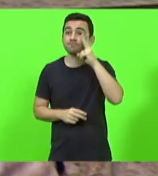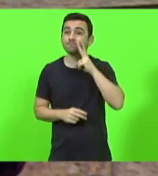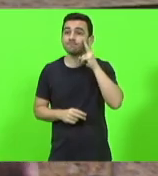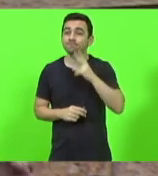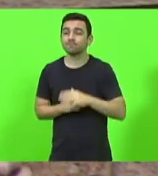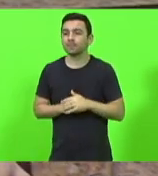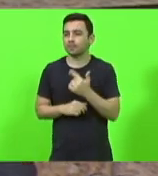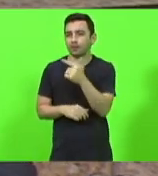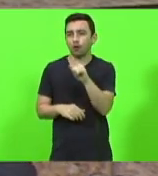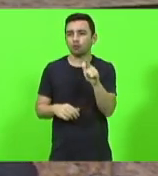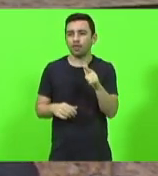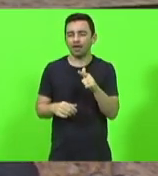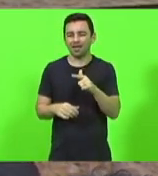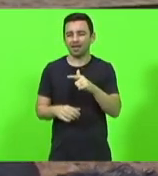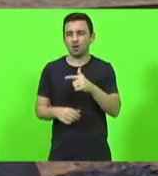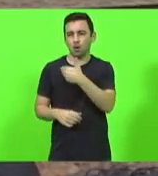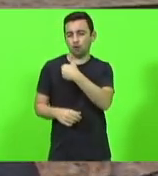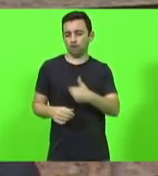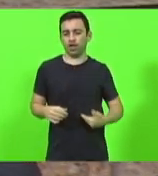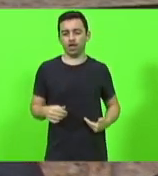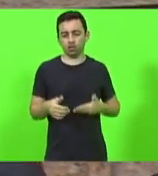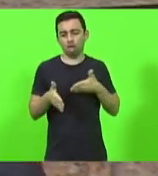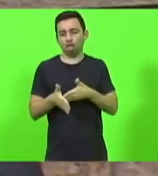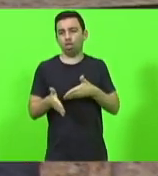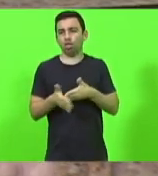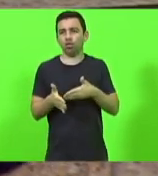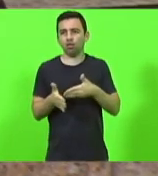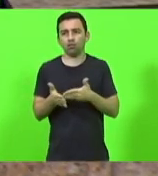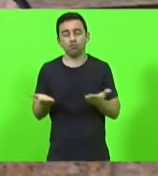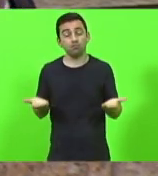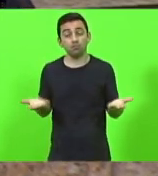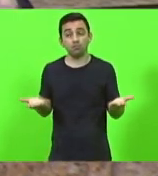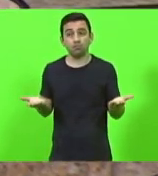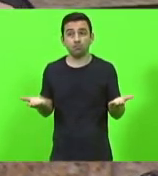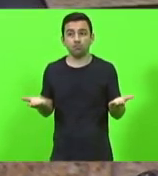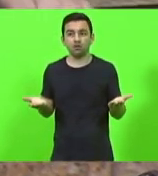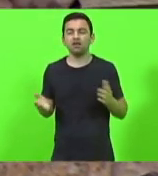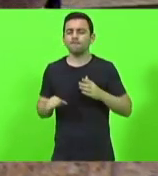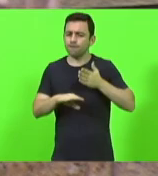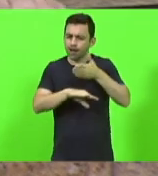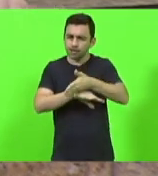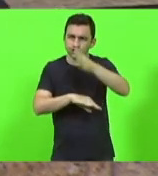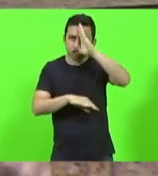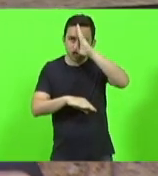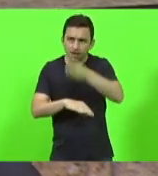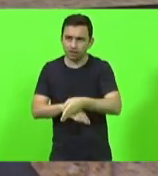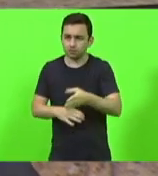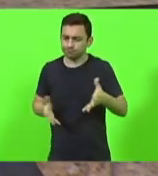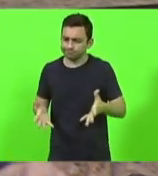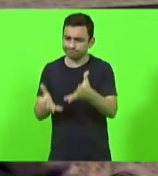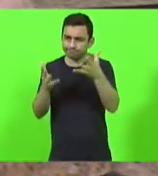interferência do Estado naquilo, daí sim, eles vão lá, lá no produtor mesmo, lá incentivar